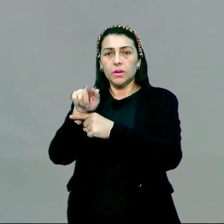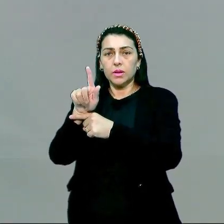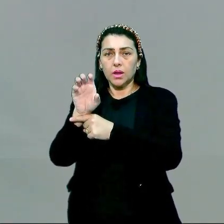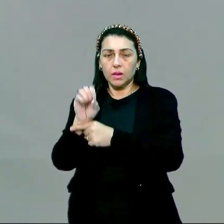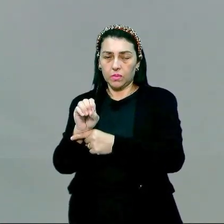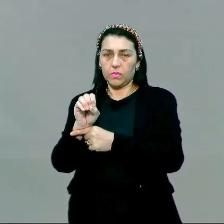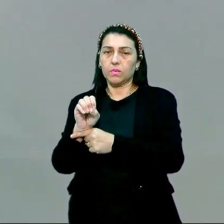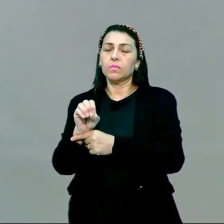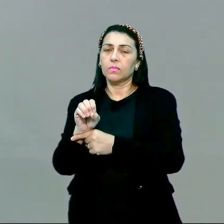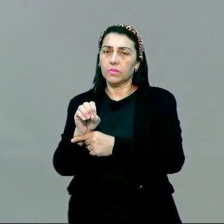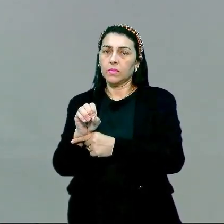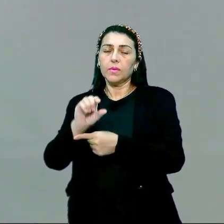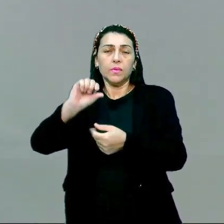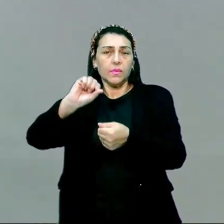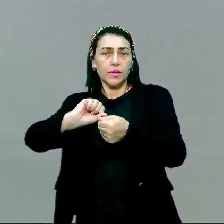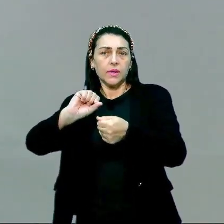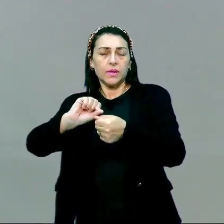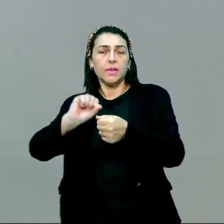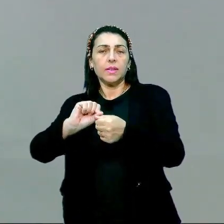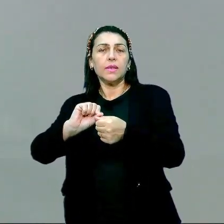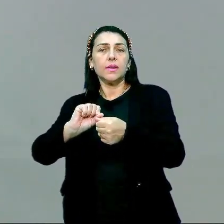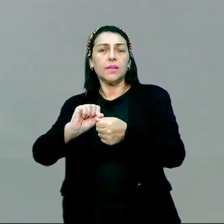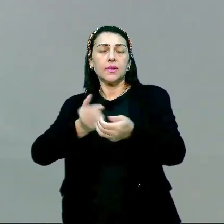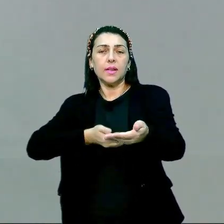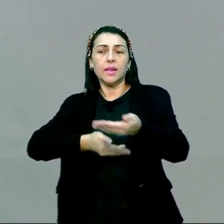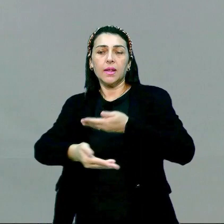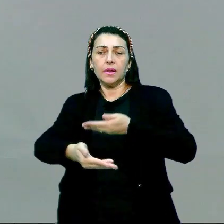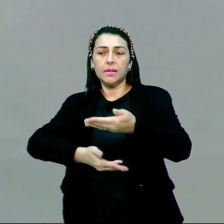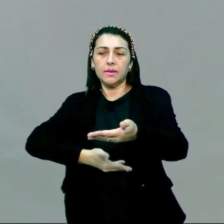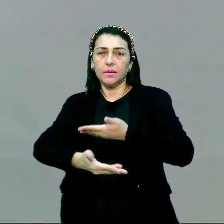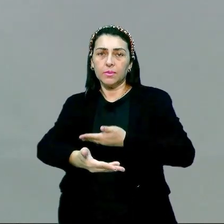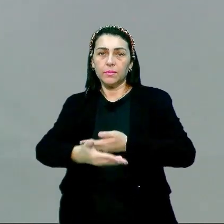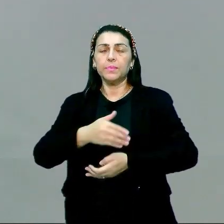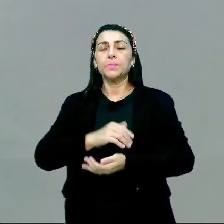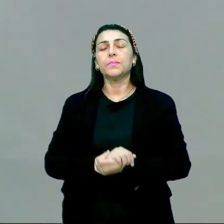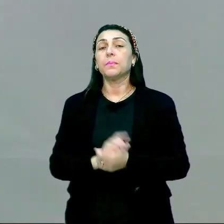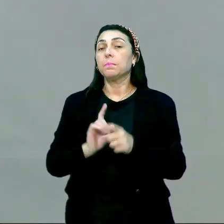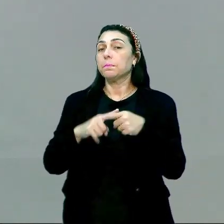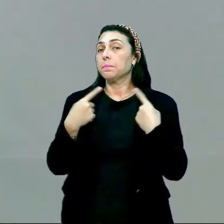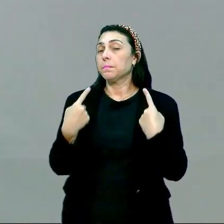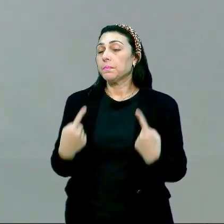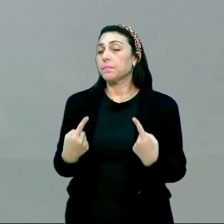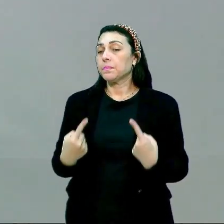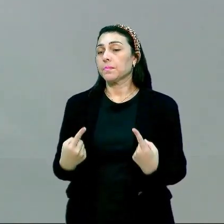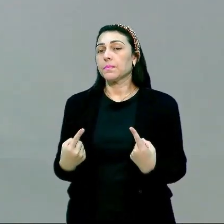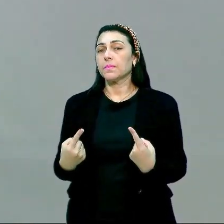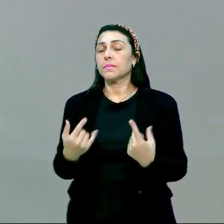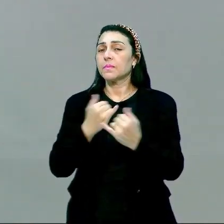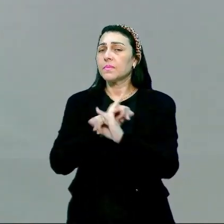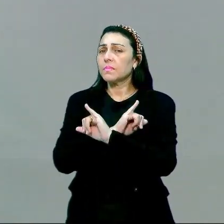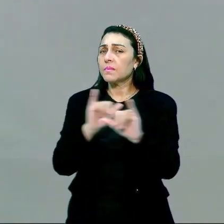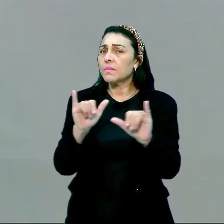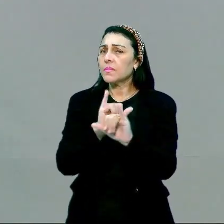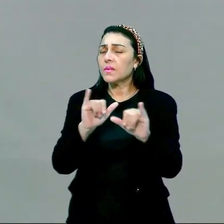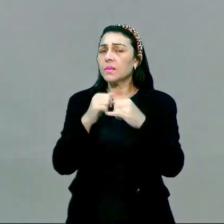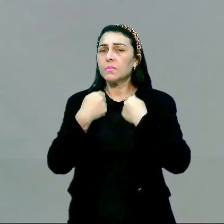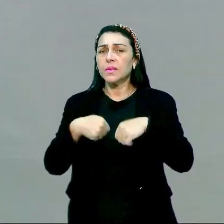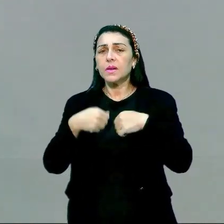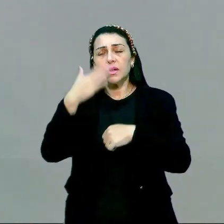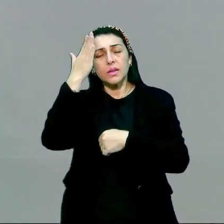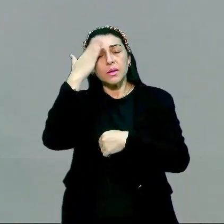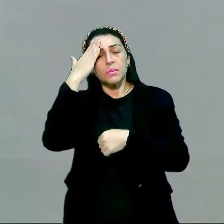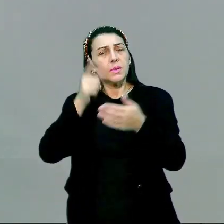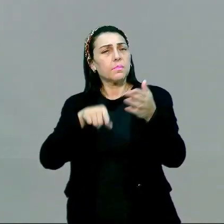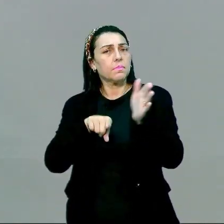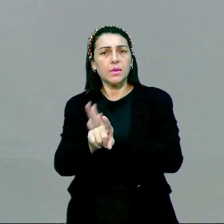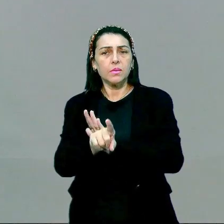Então, costuma se fazer, né, estabelecer essa relação aí. Mas, quais as informações, né, que eu vou precisar saber pra